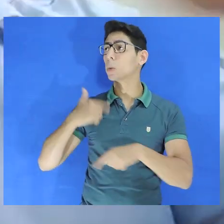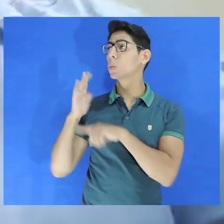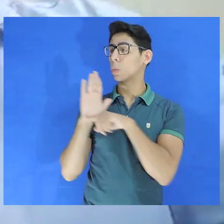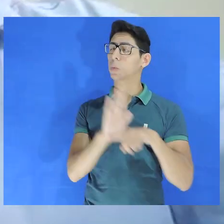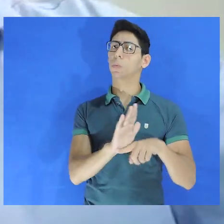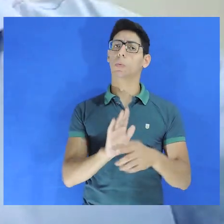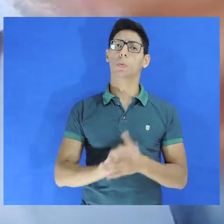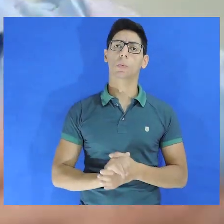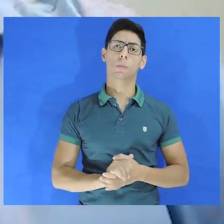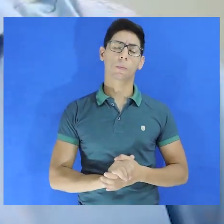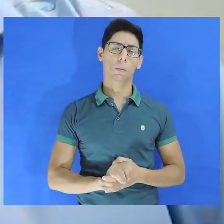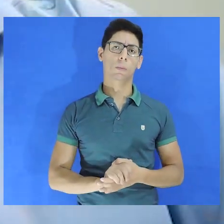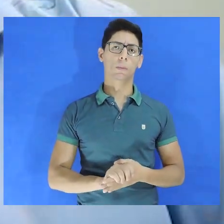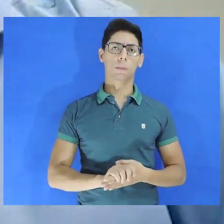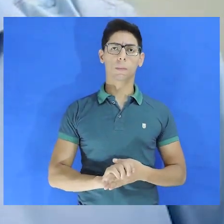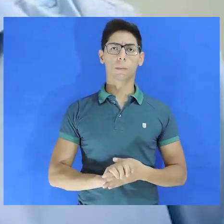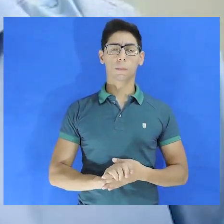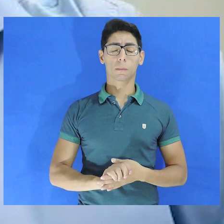Preciso de ajuda.